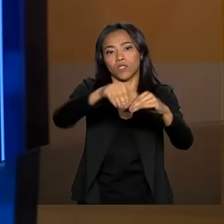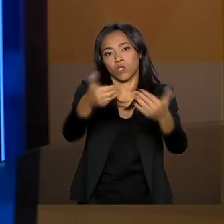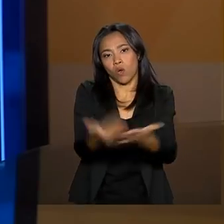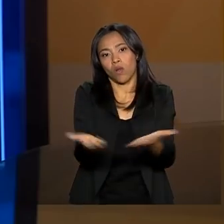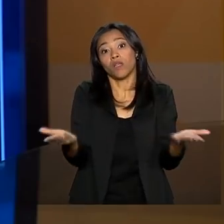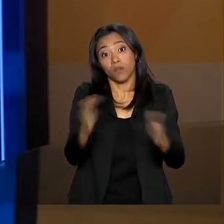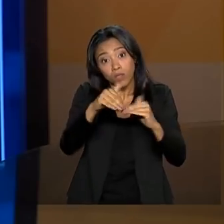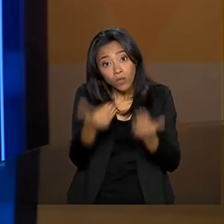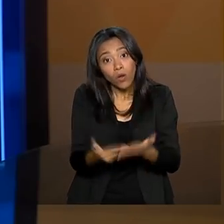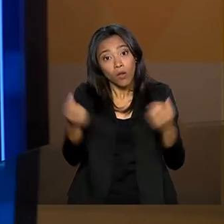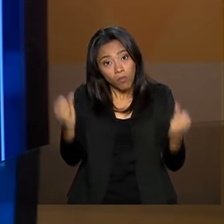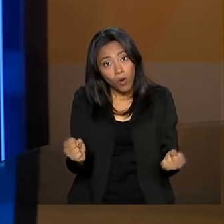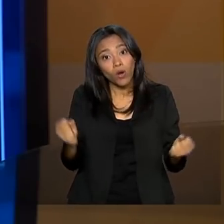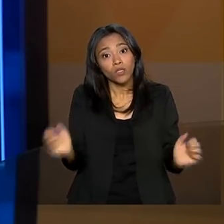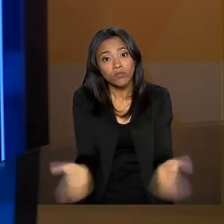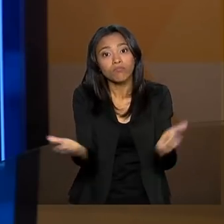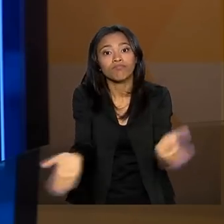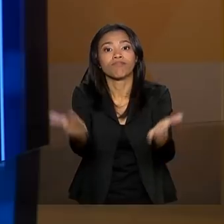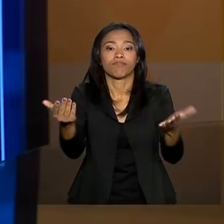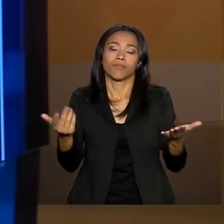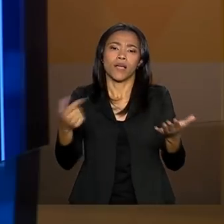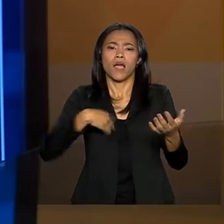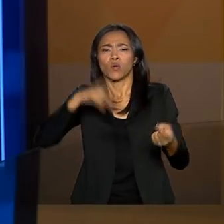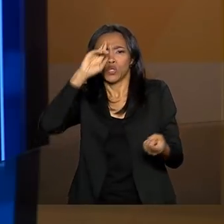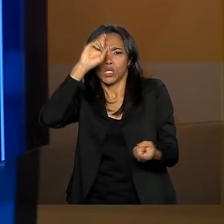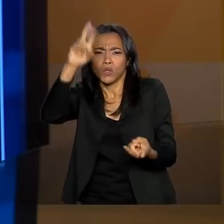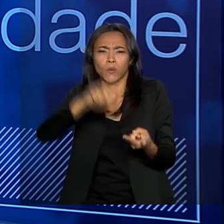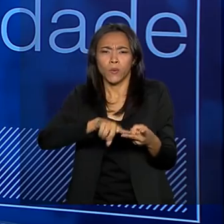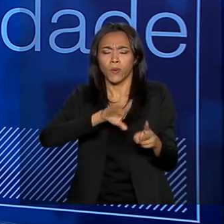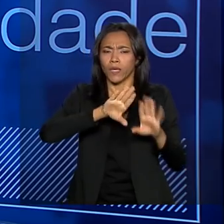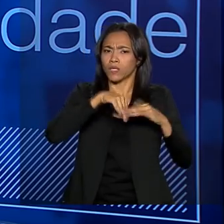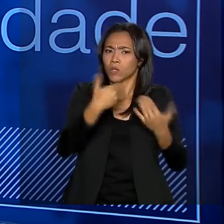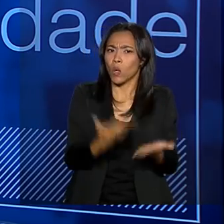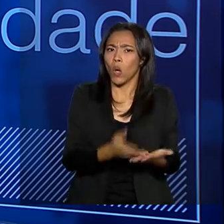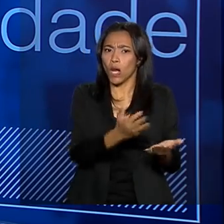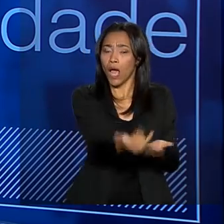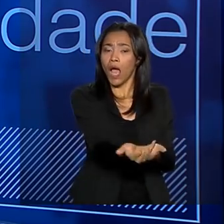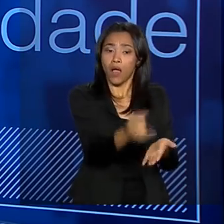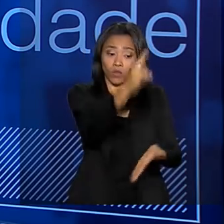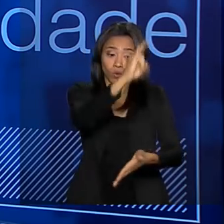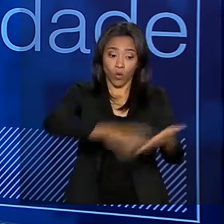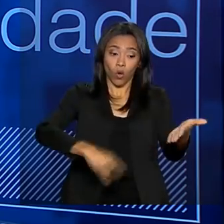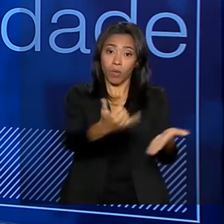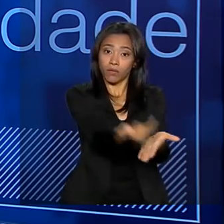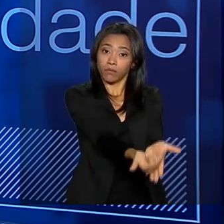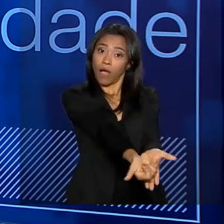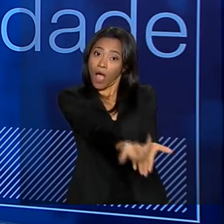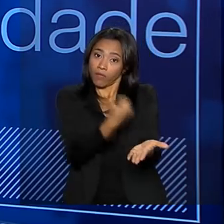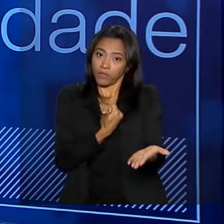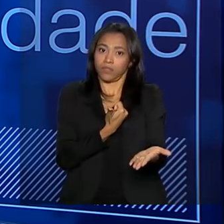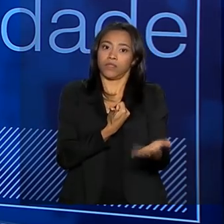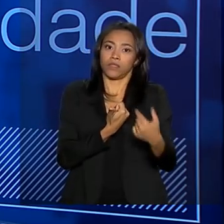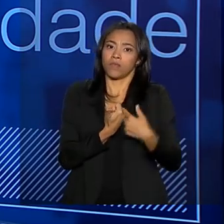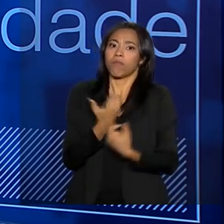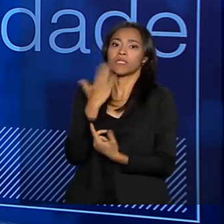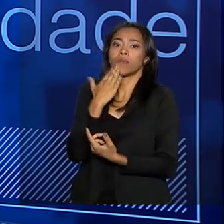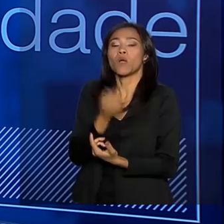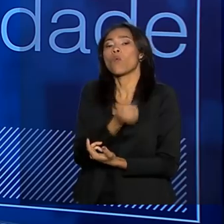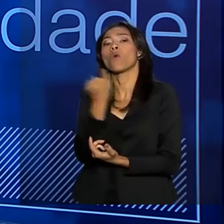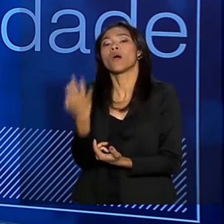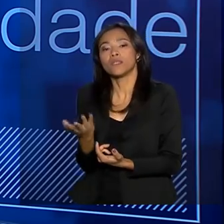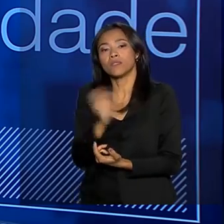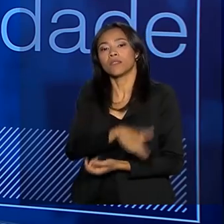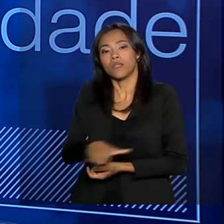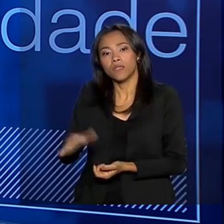nesse grande trabalho. O educador, o diretor, a escola, notificando quantas crianças estão se autoflagelando